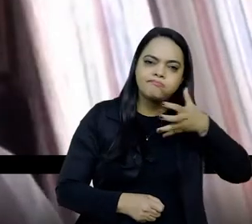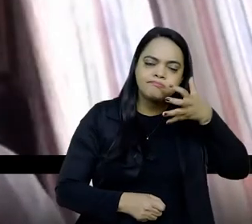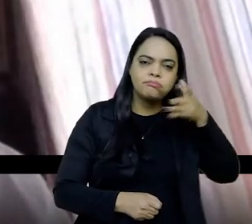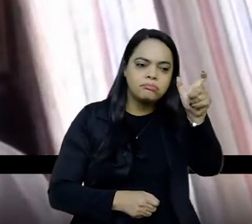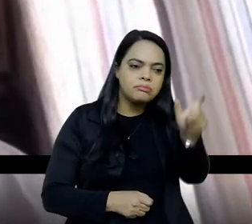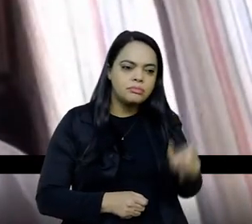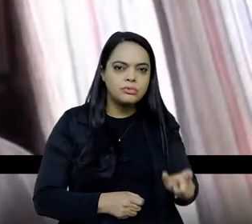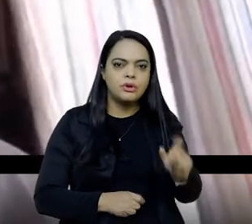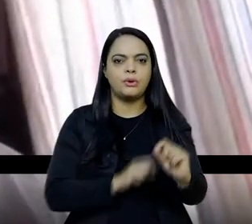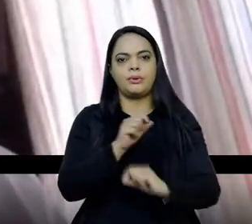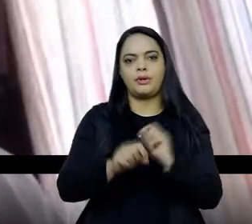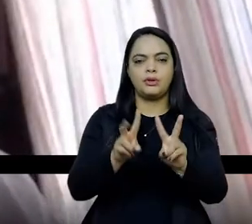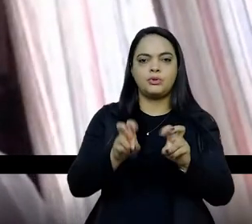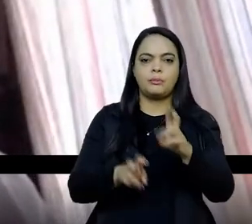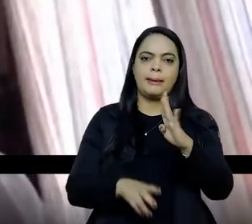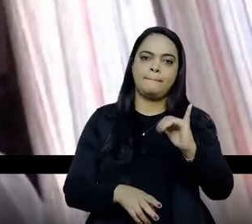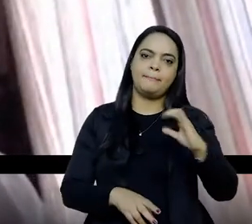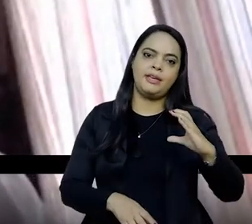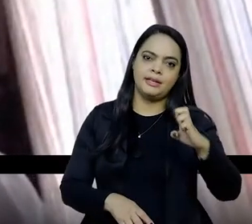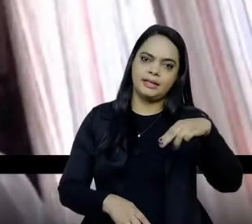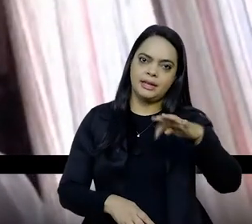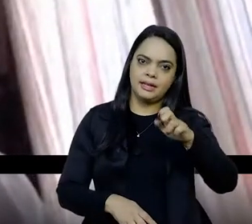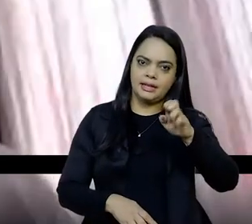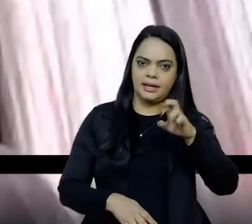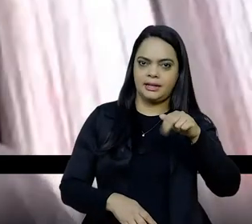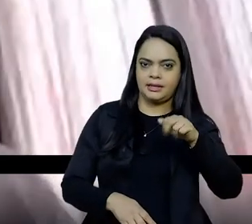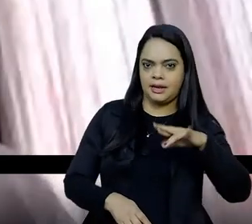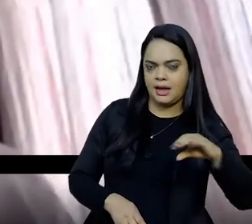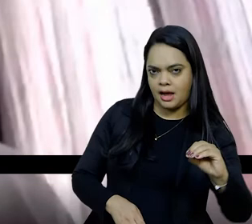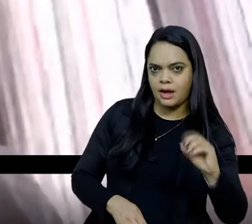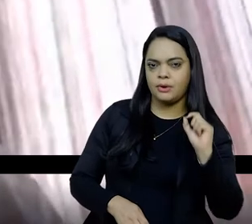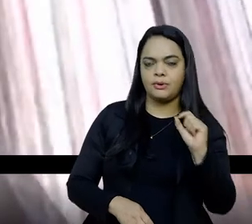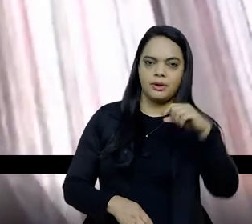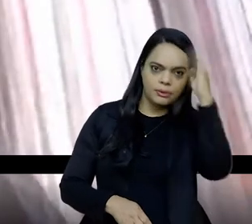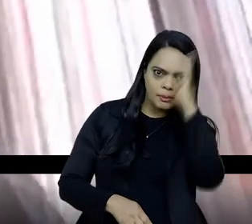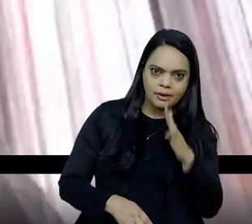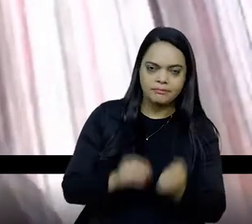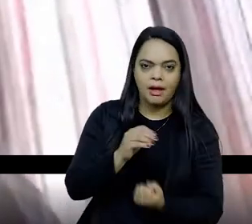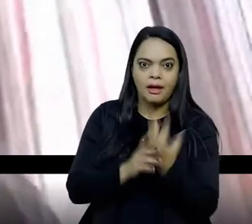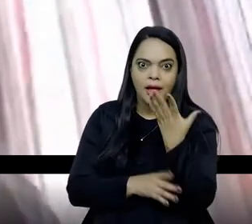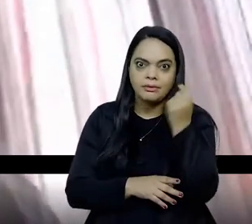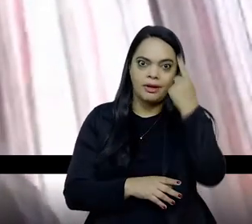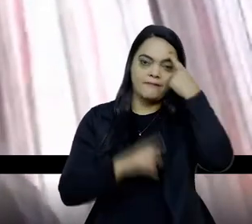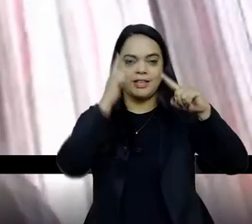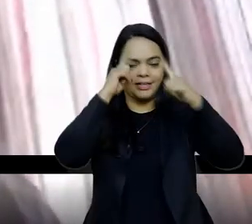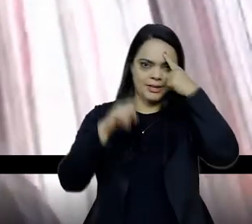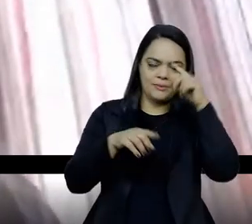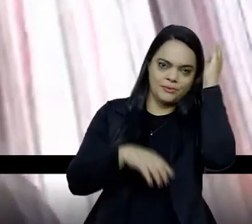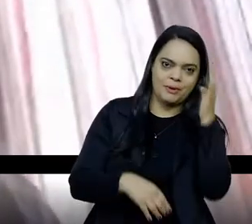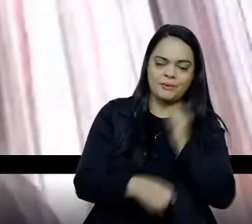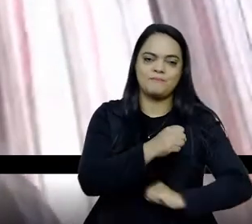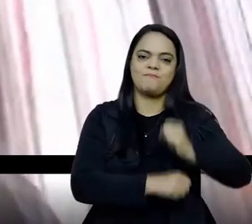Bicentenário do Brasil. seja, da invenção do Brasil há 200 anos. Então, é todo um processo de